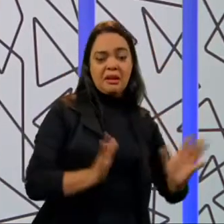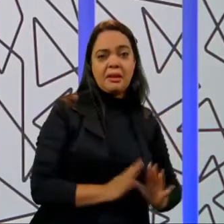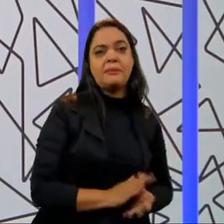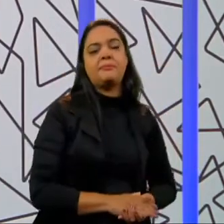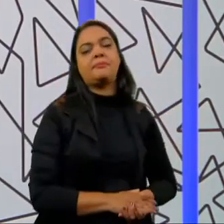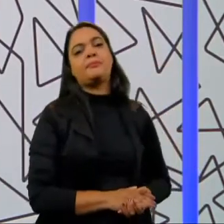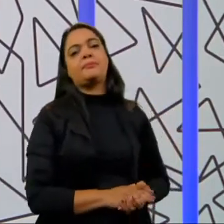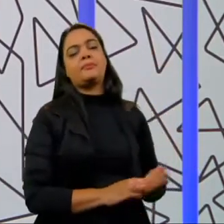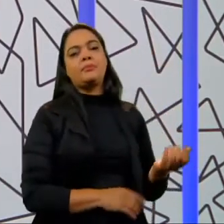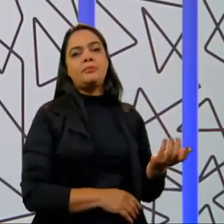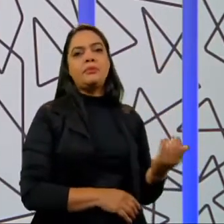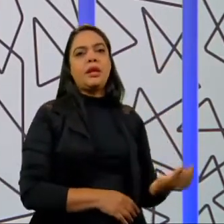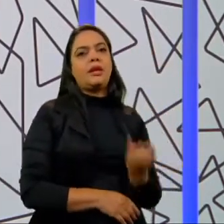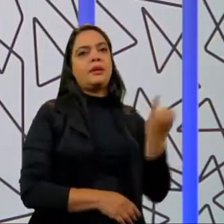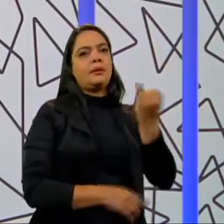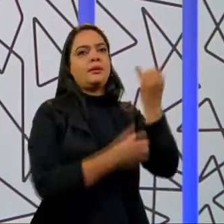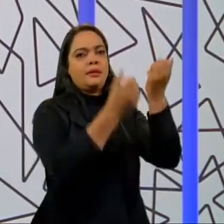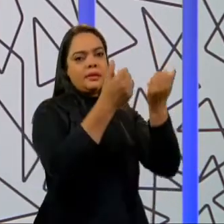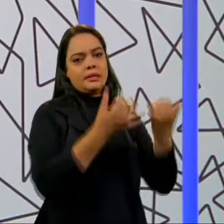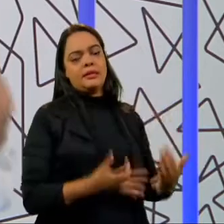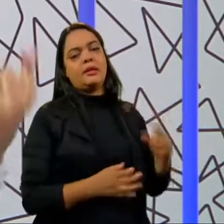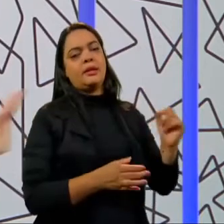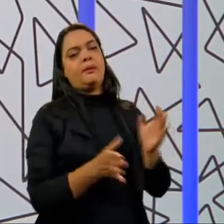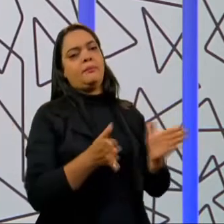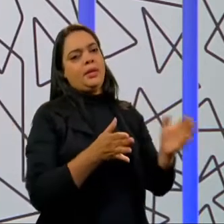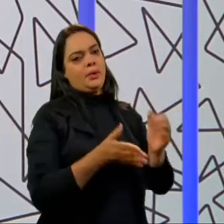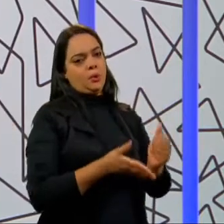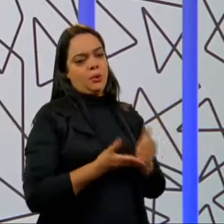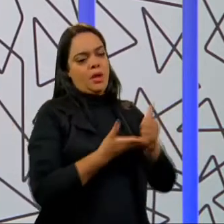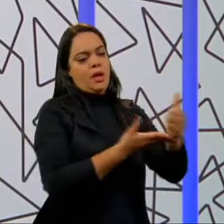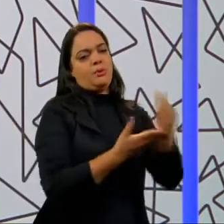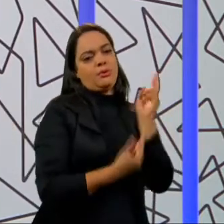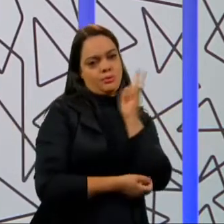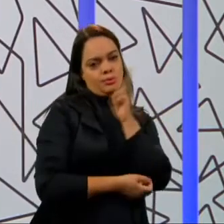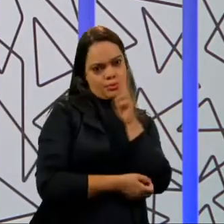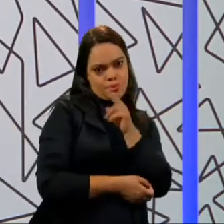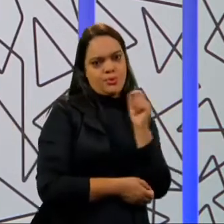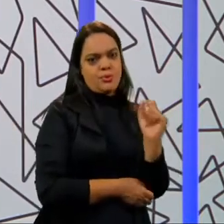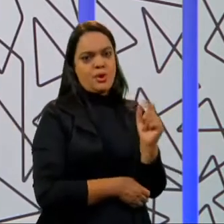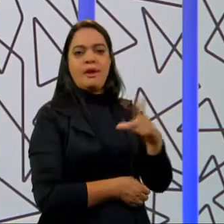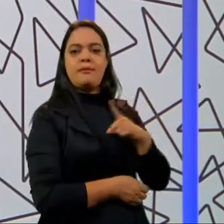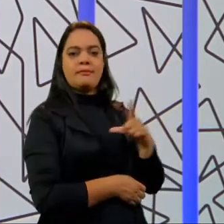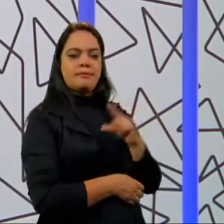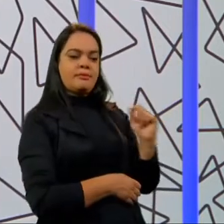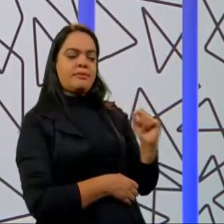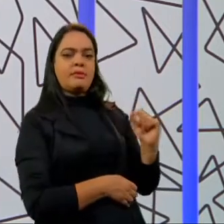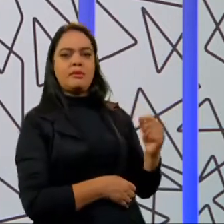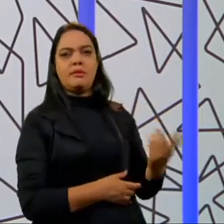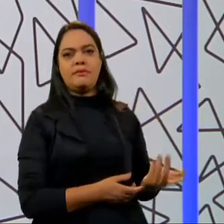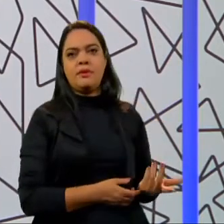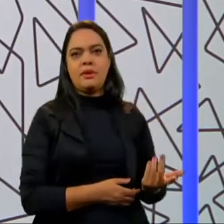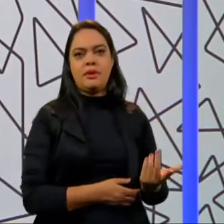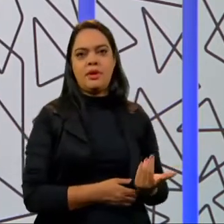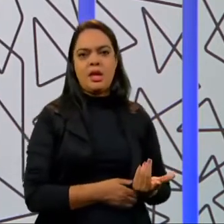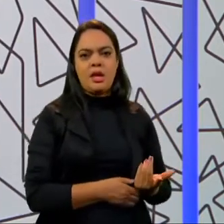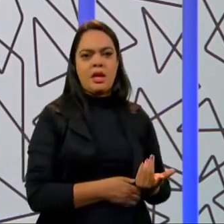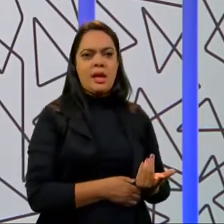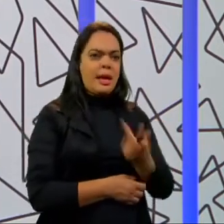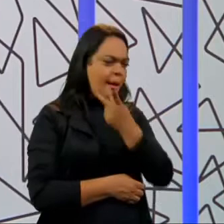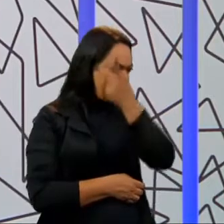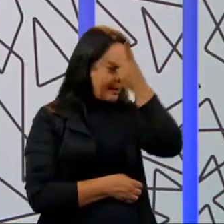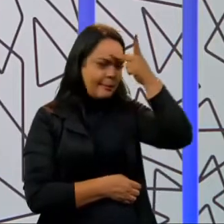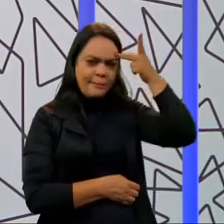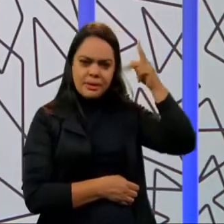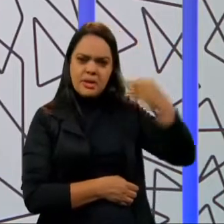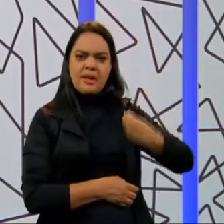um dado muito relevante é que, nesse período do auxílio emergencial, houve uma redução, um nível recorde de pessoas